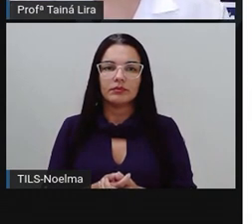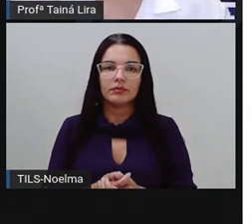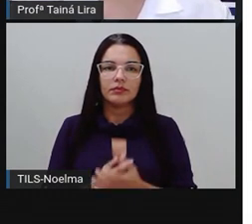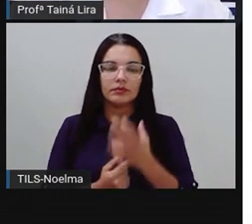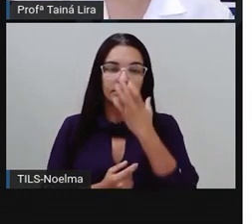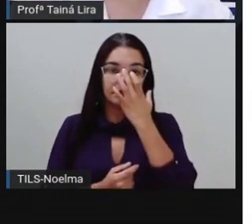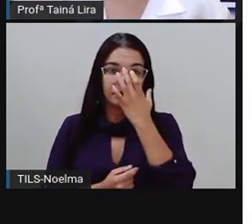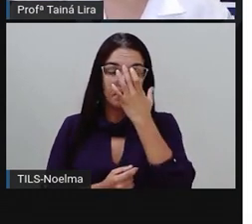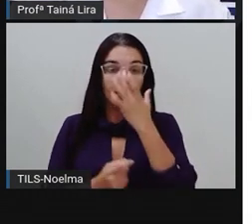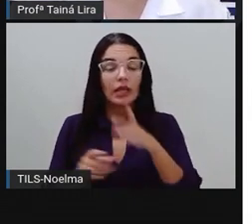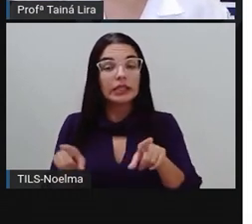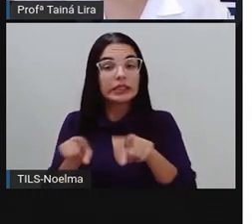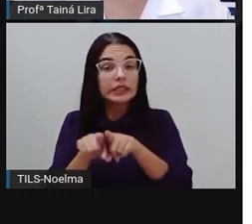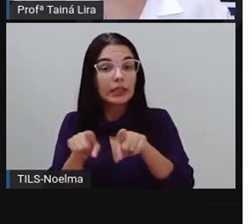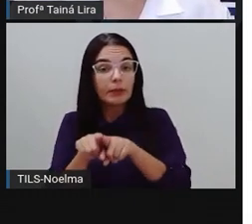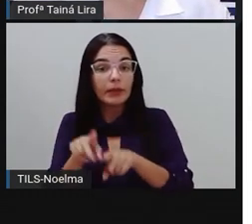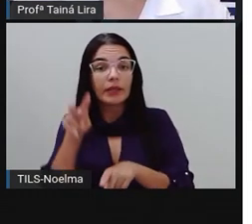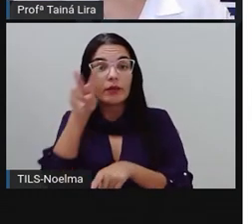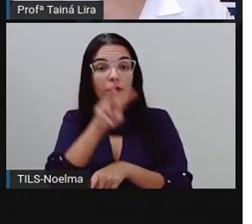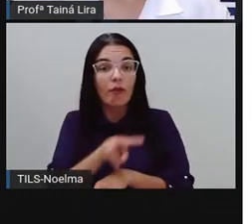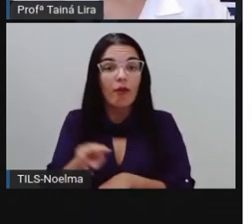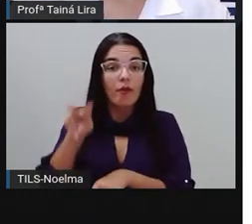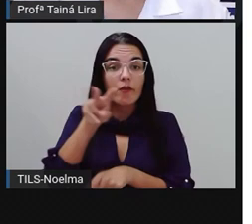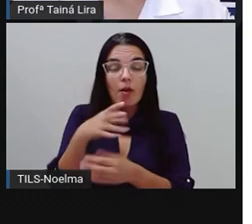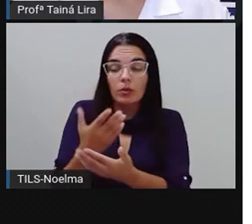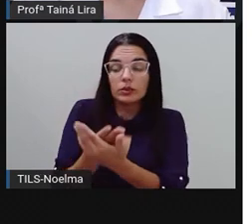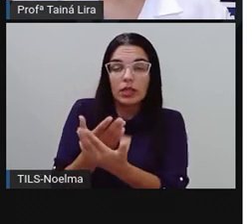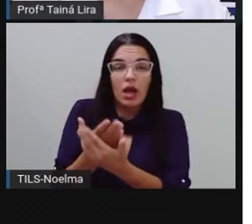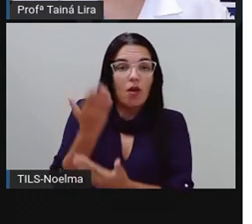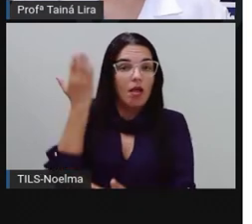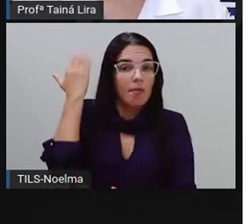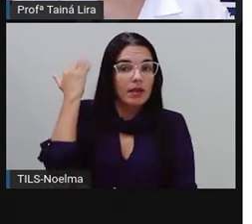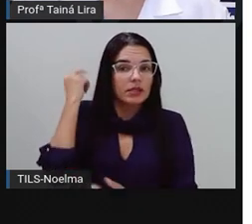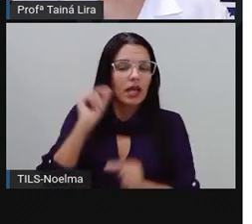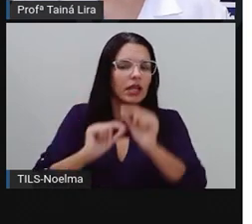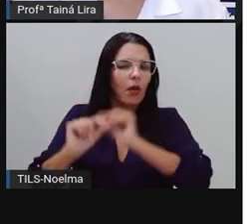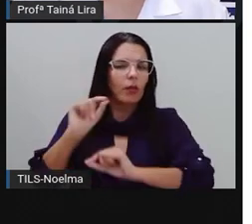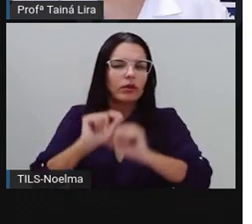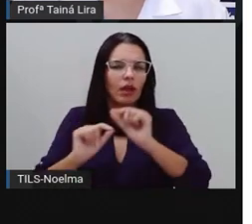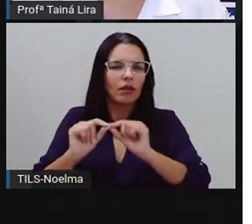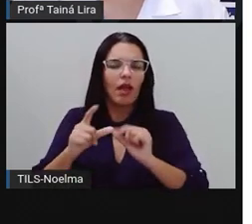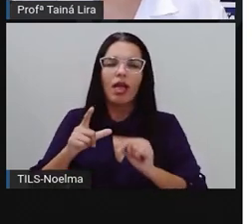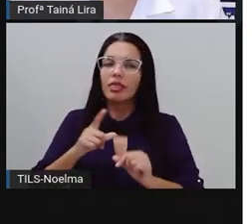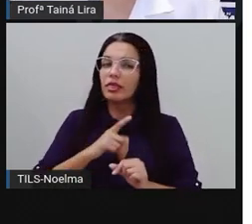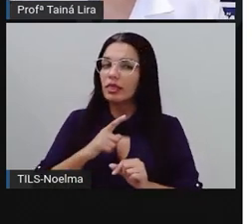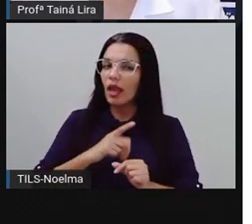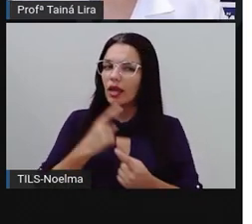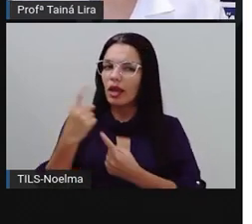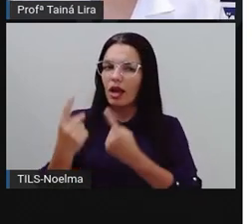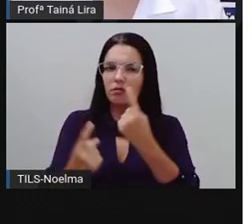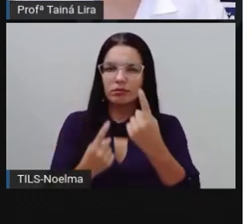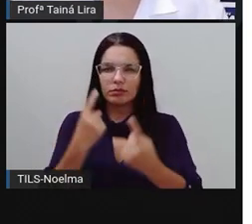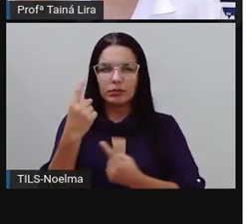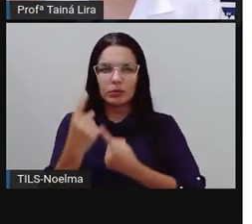Bom, nós vimos também, olha lá, que nós temos aí